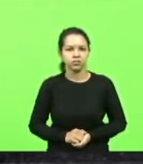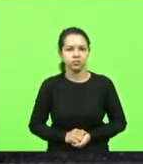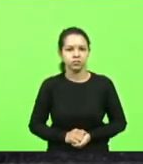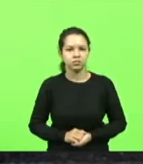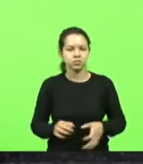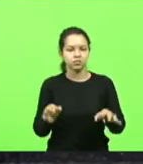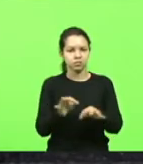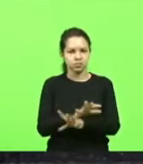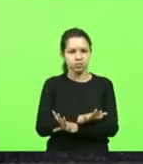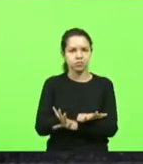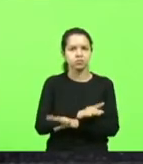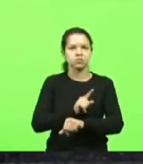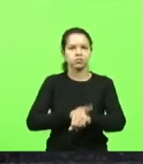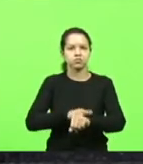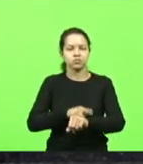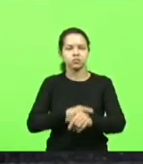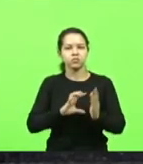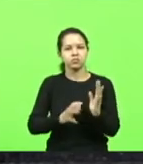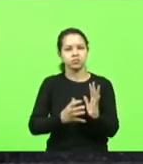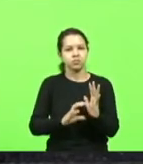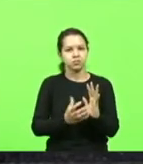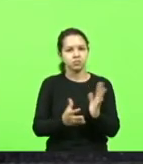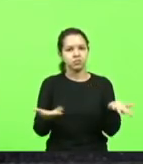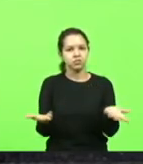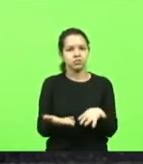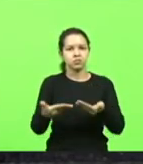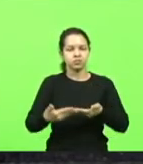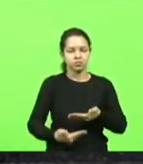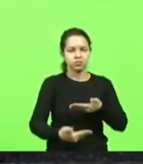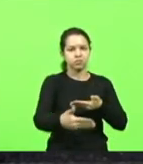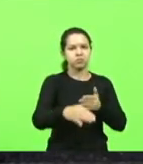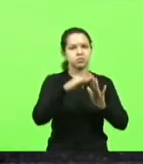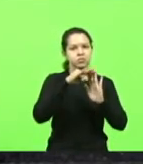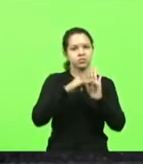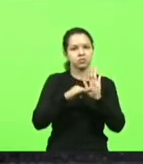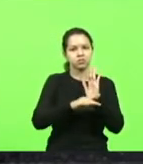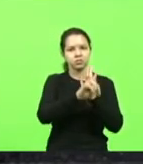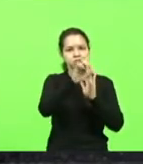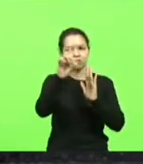Finalizando o horário destinado aos partidos políticos, entraremos, então, na ordem do dia.